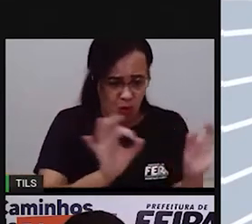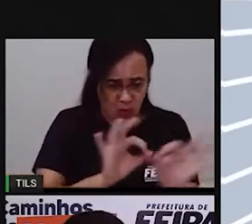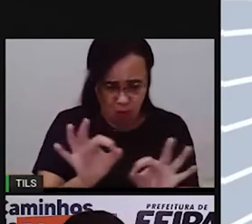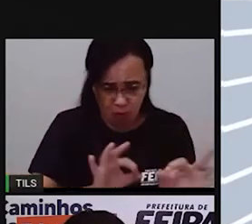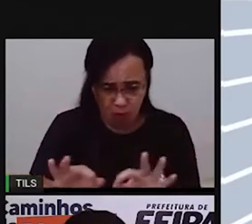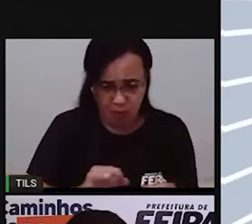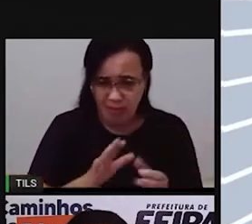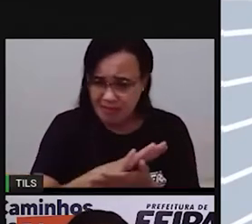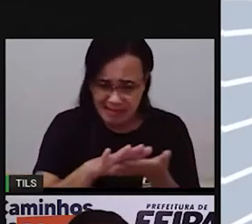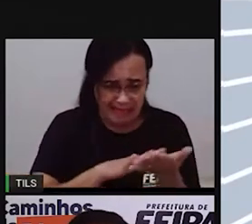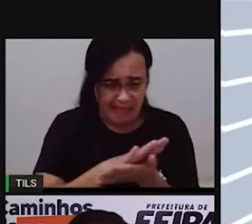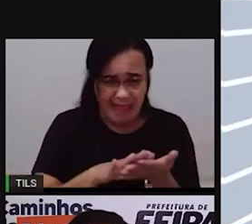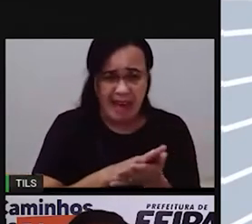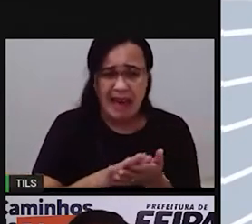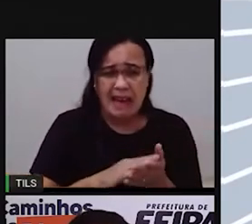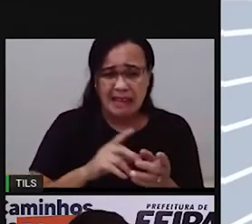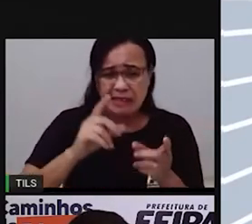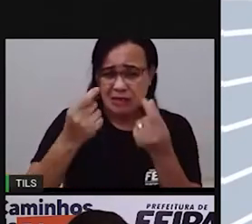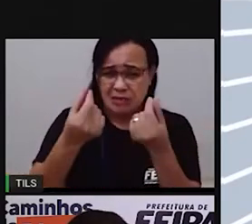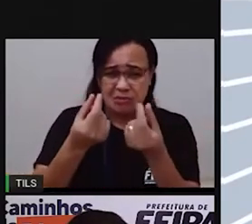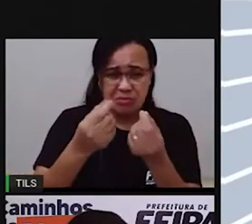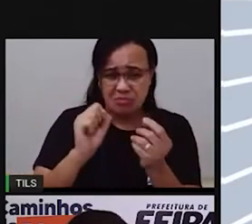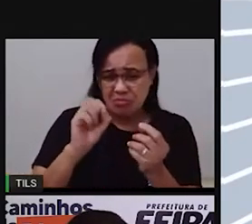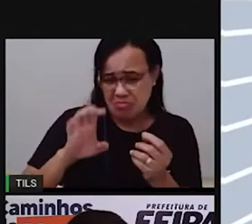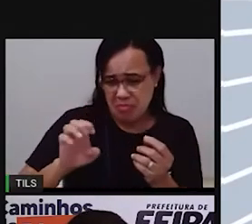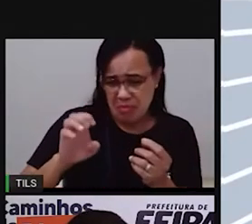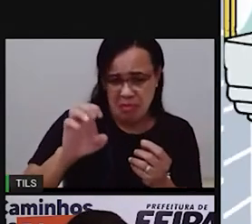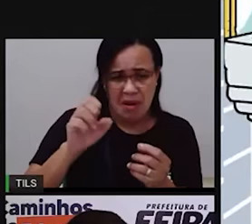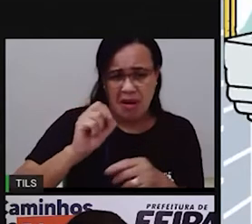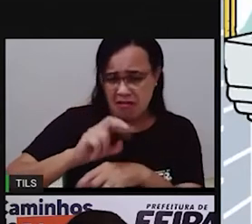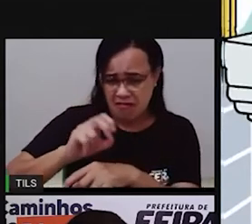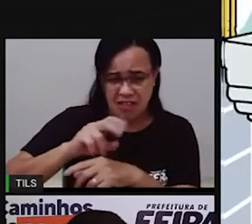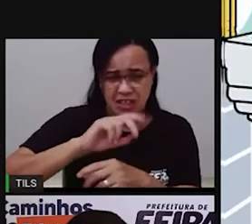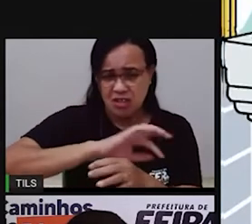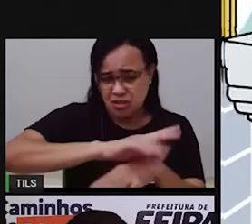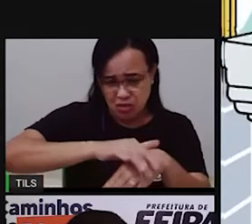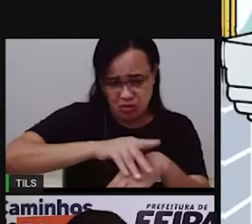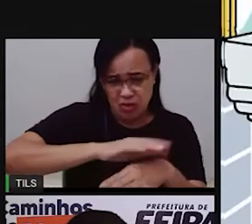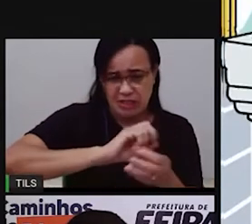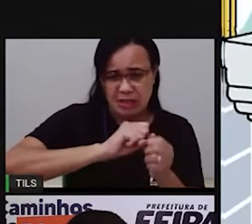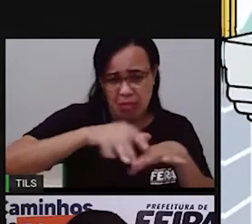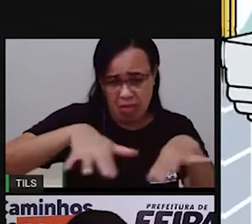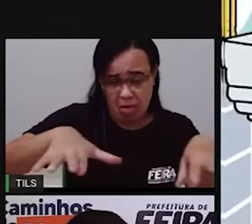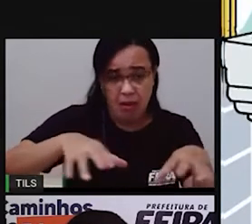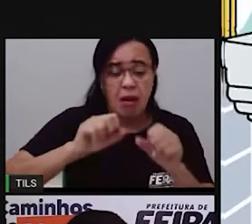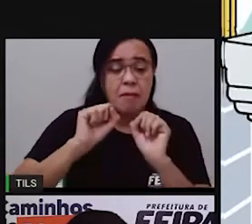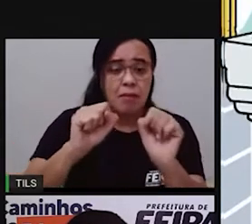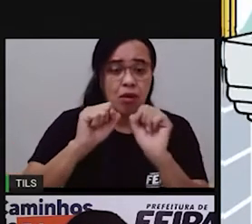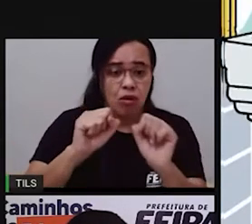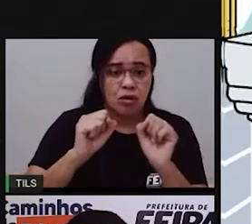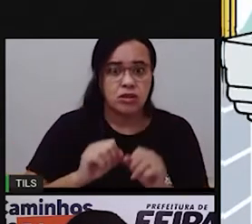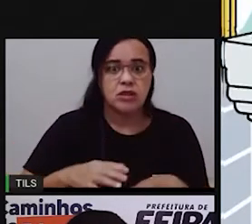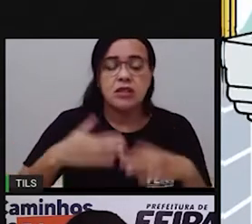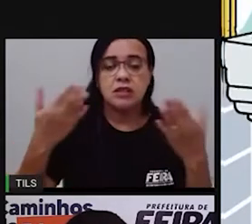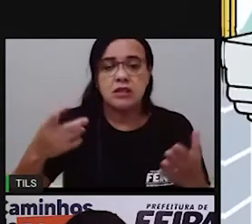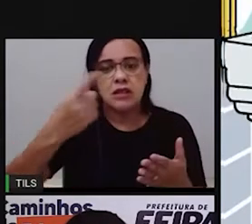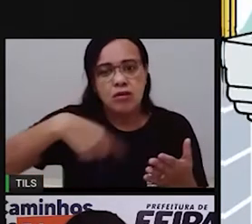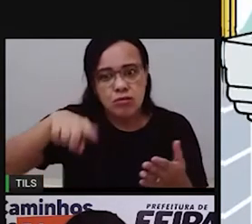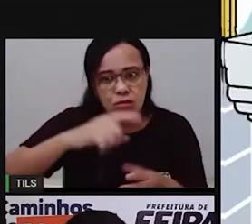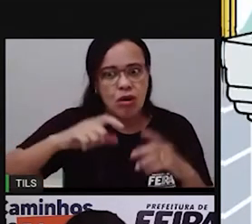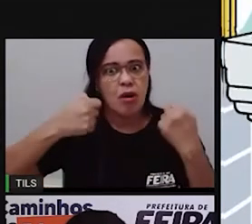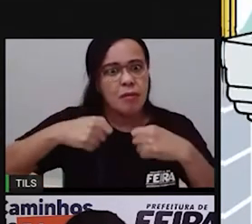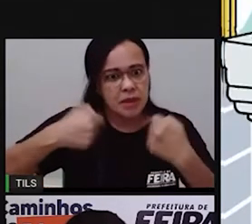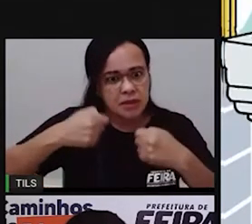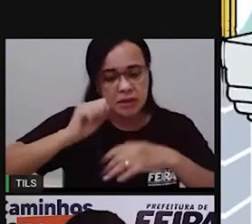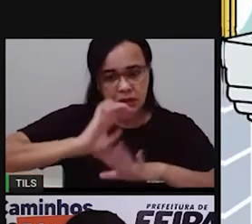moradia de muitos micro-organismos que espalham doenças. Uau! Então temos que tomar muito cuidado com a água que bebemos.